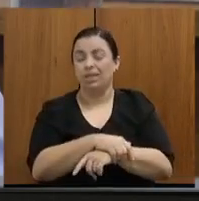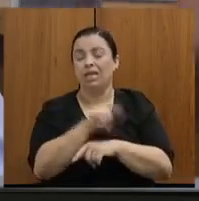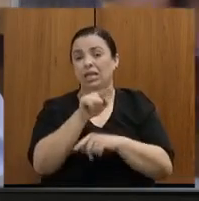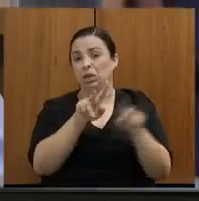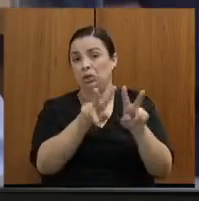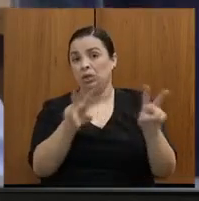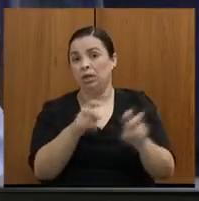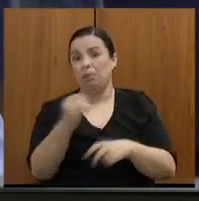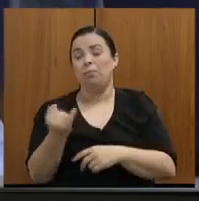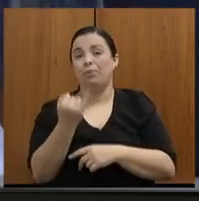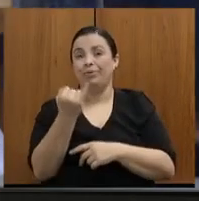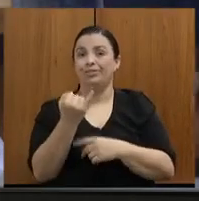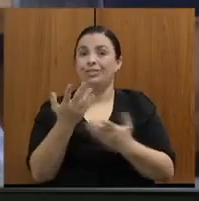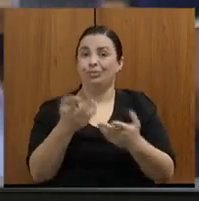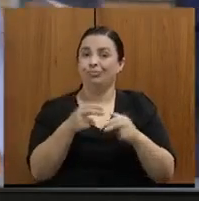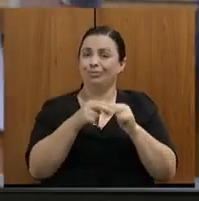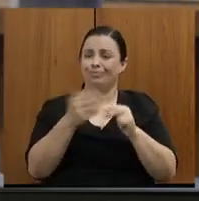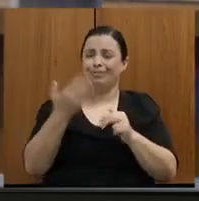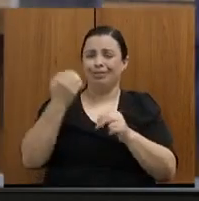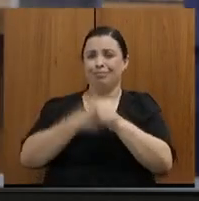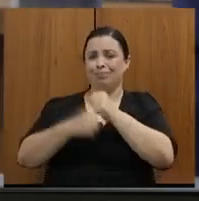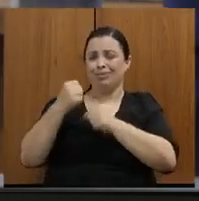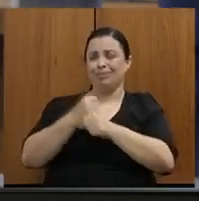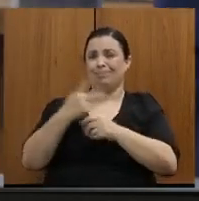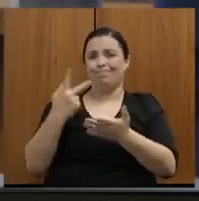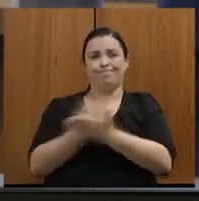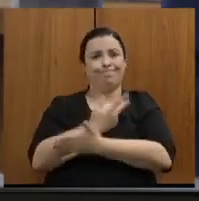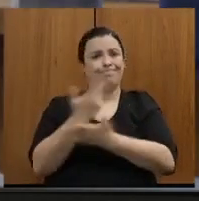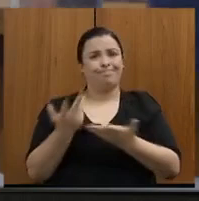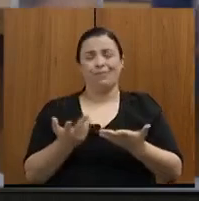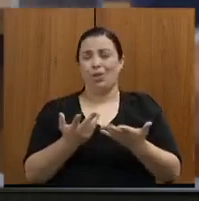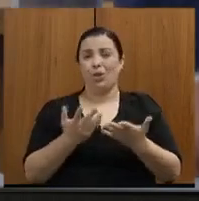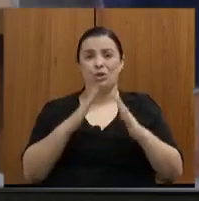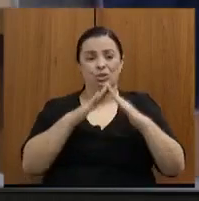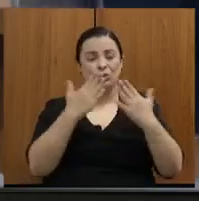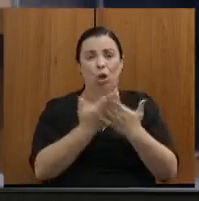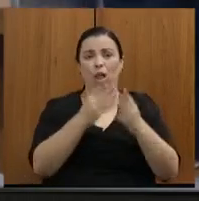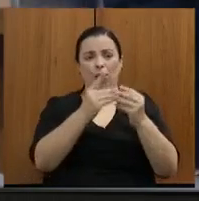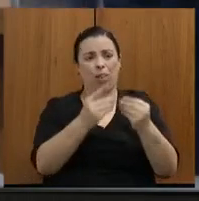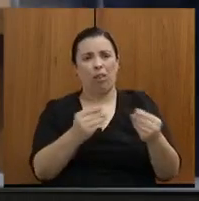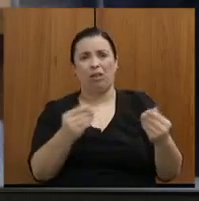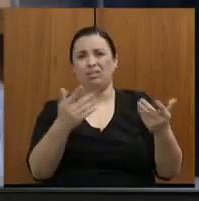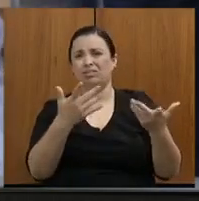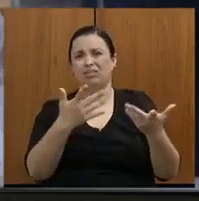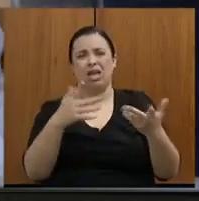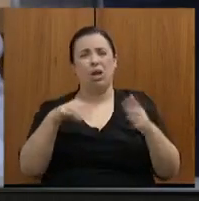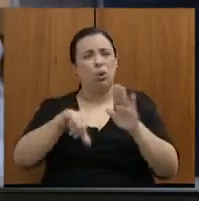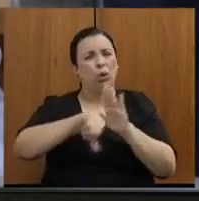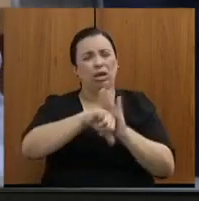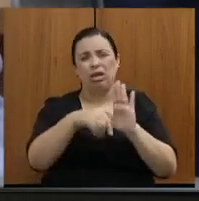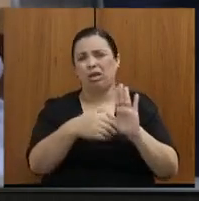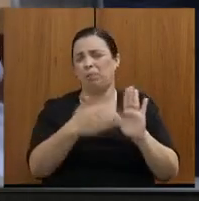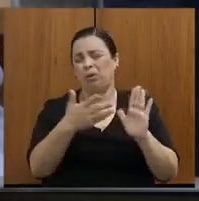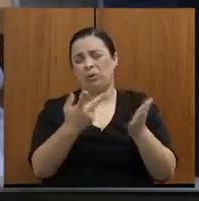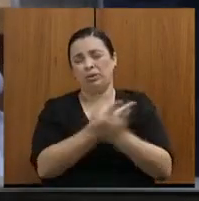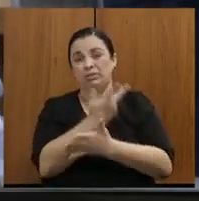uma barbaridade que ocorreu no passado, da destruição de algumas escolas lá, de alguns crimes que foram cometidos.